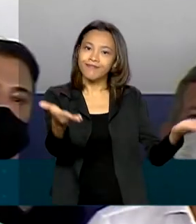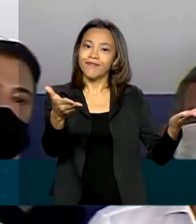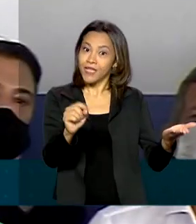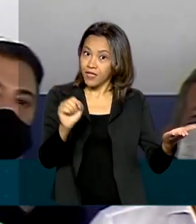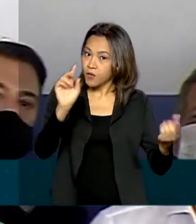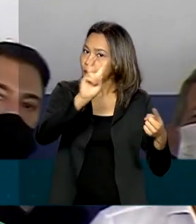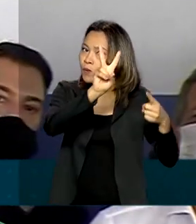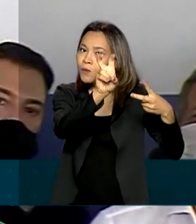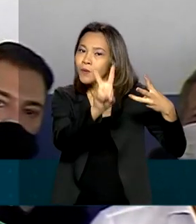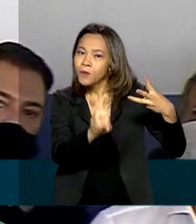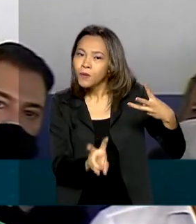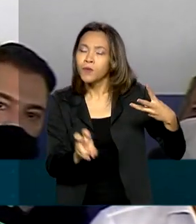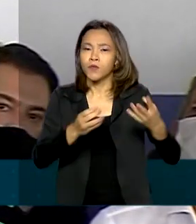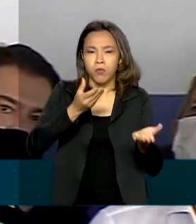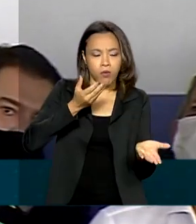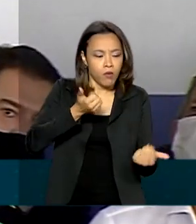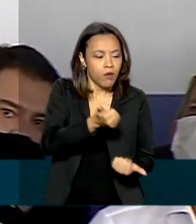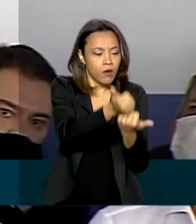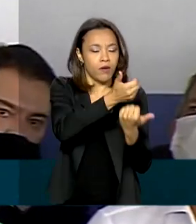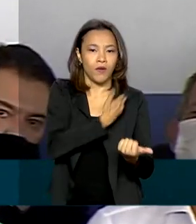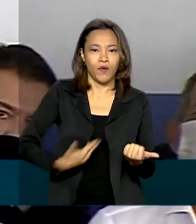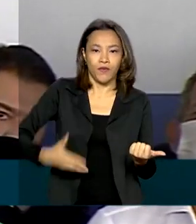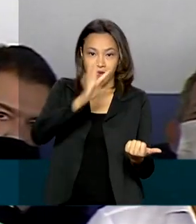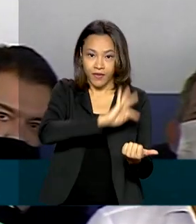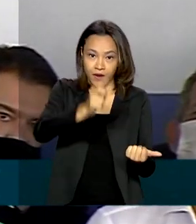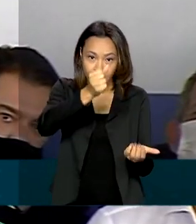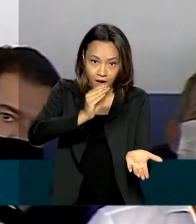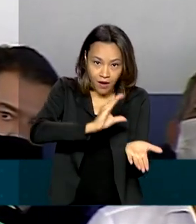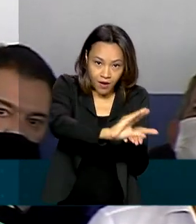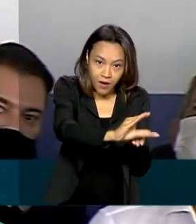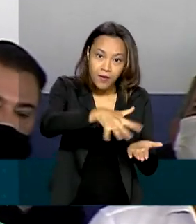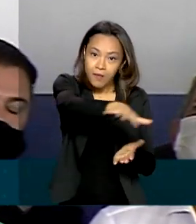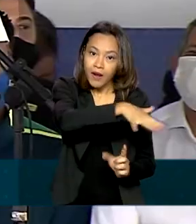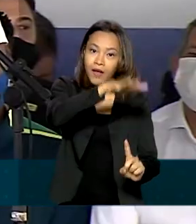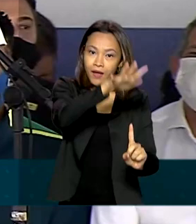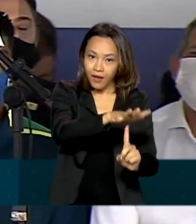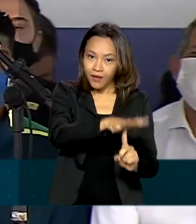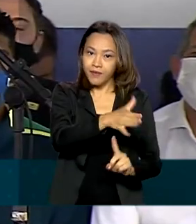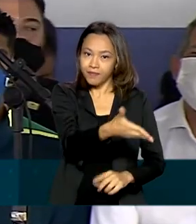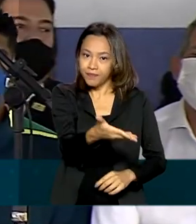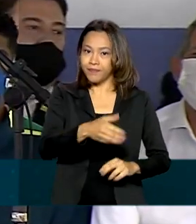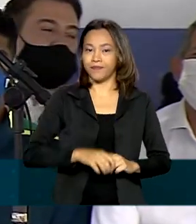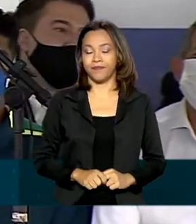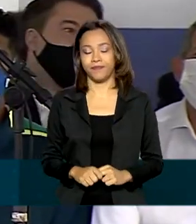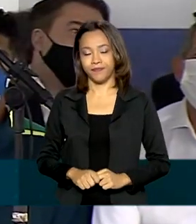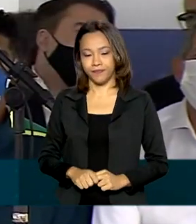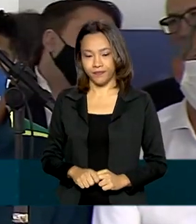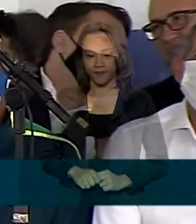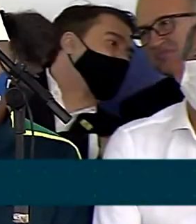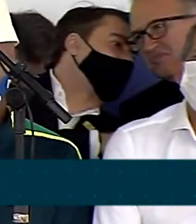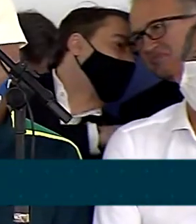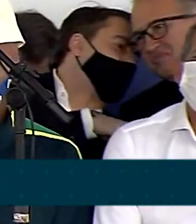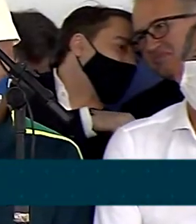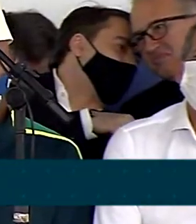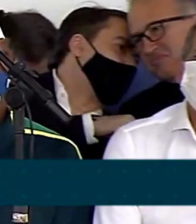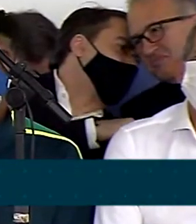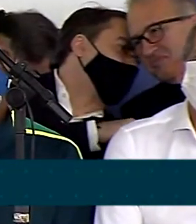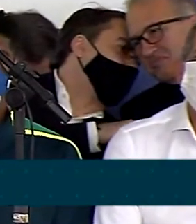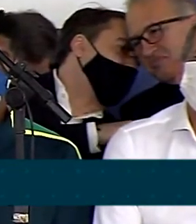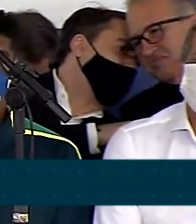sobre os investimentos do governo federal para a região oeste do Paraná. Obras as mais variadas possíveis,